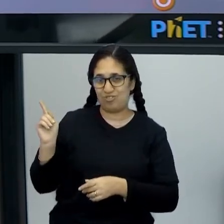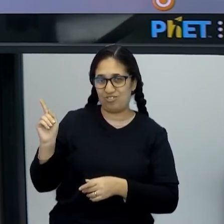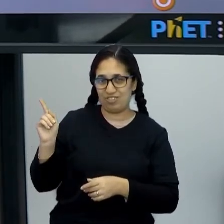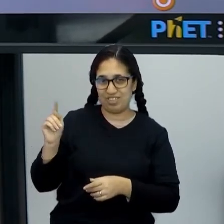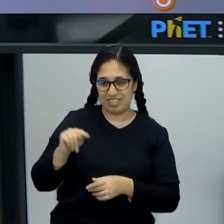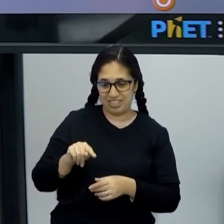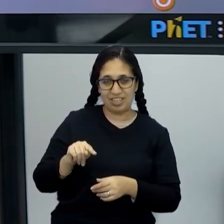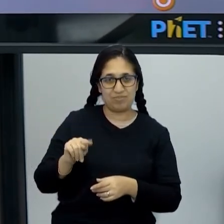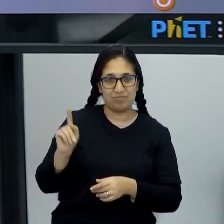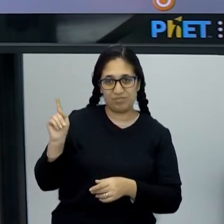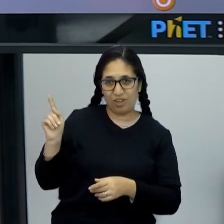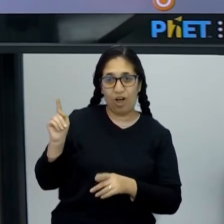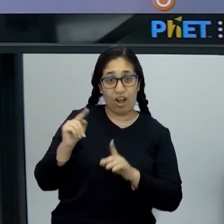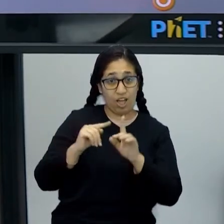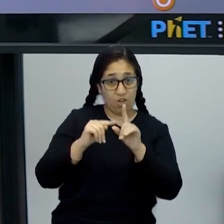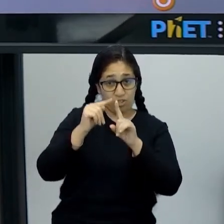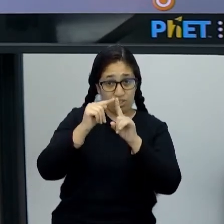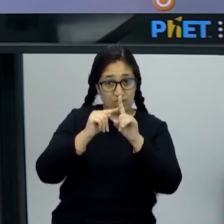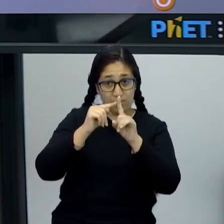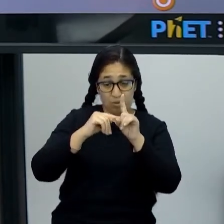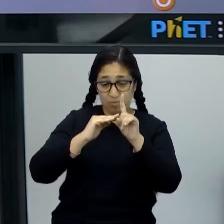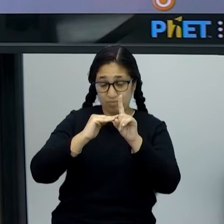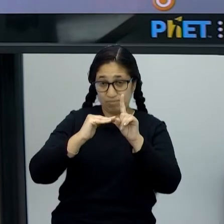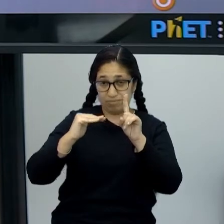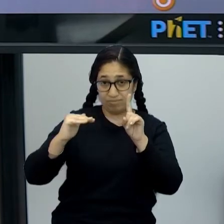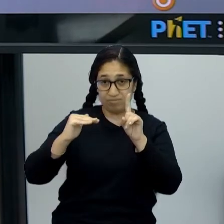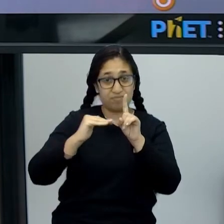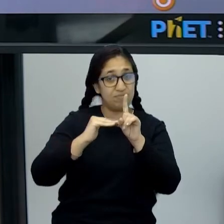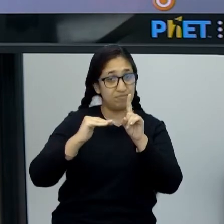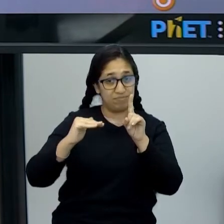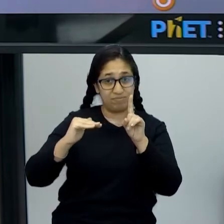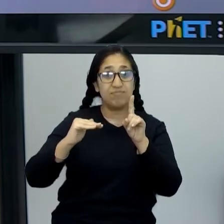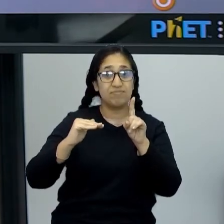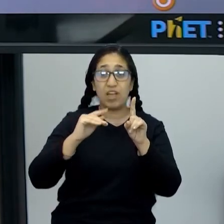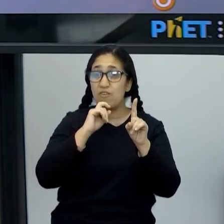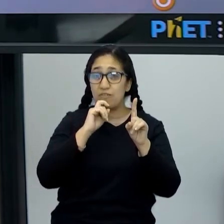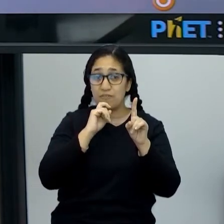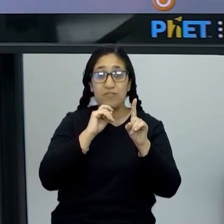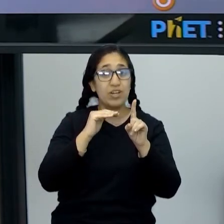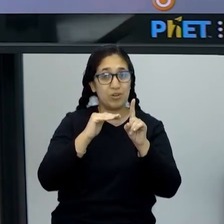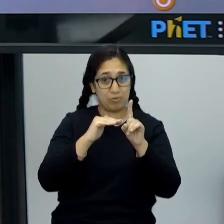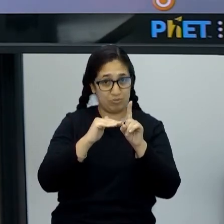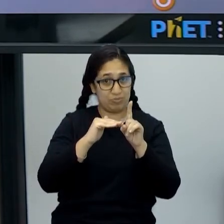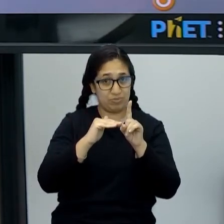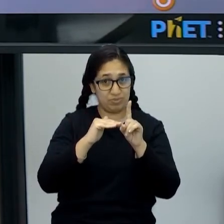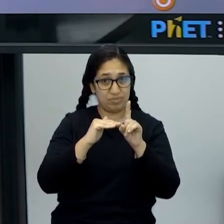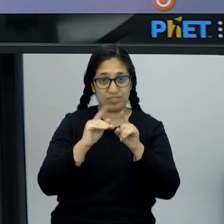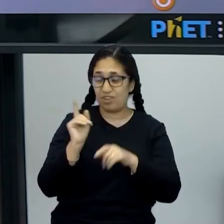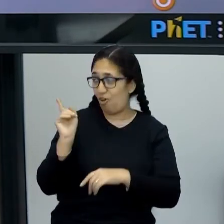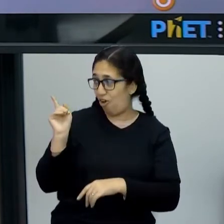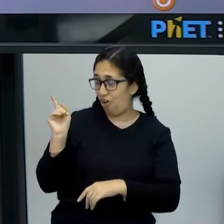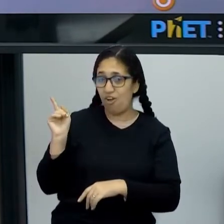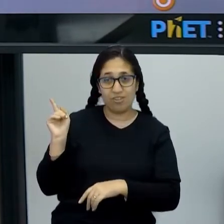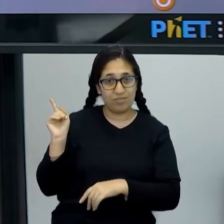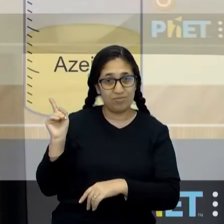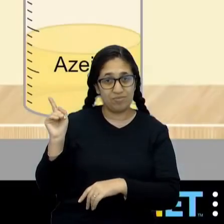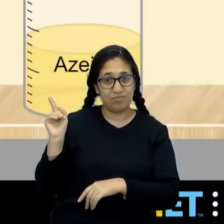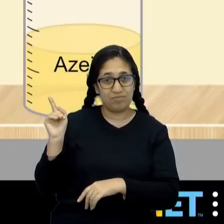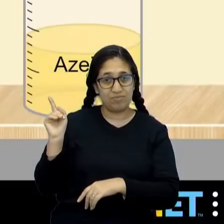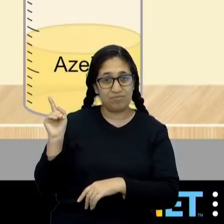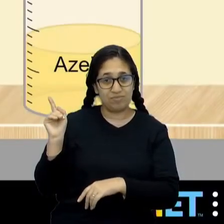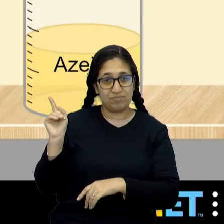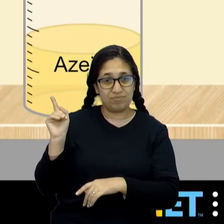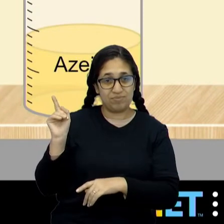dentro, veja que o termômetro tá mostrando que o tijolo tá com a temperatura mais baixa, né. Vamos pôr aqui na telinha, ver se eles conseguem ver.